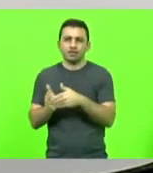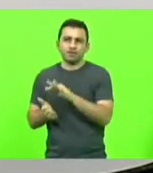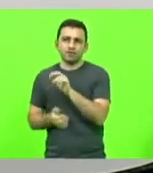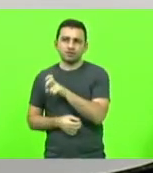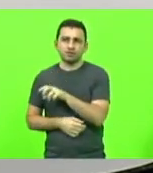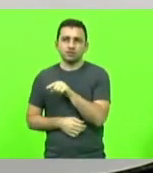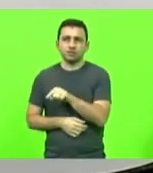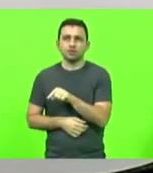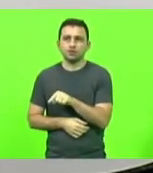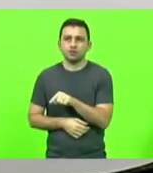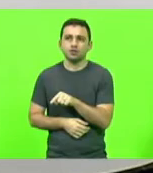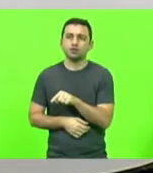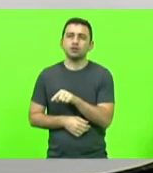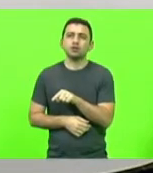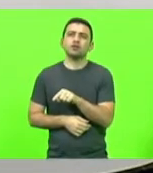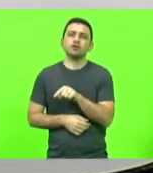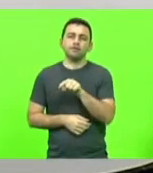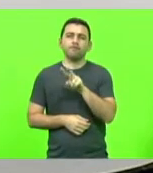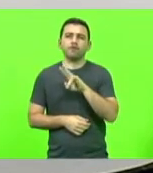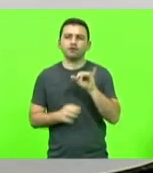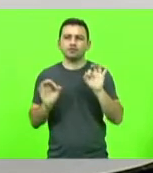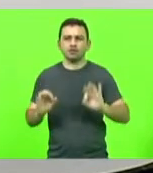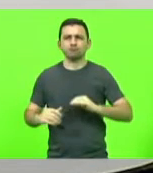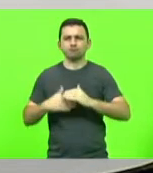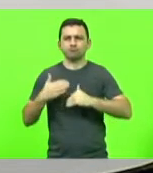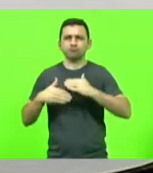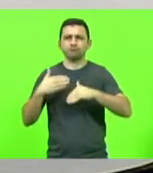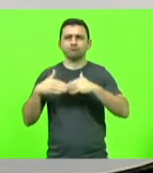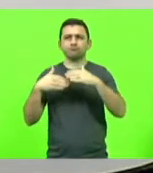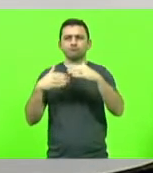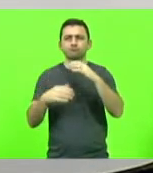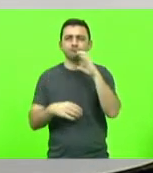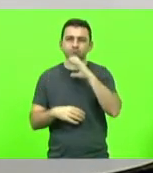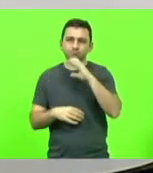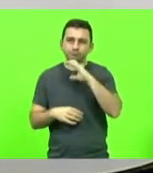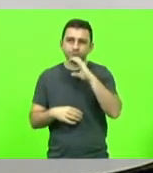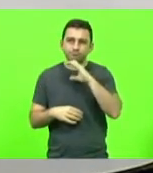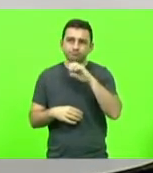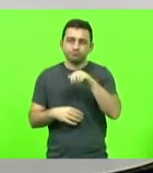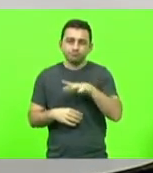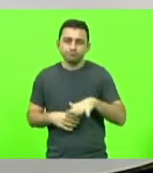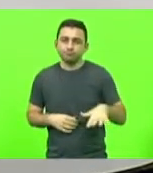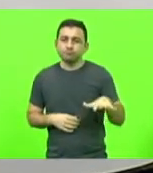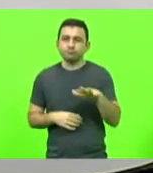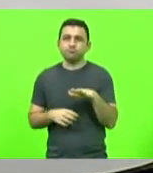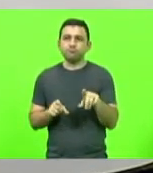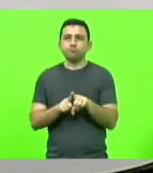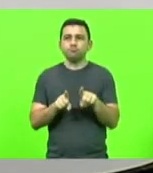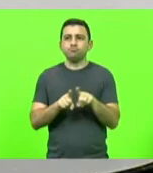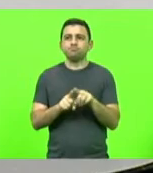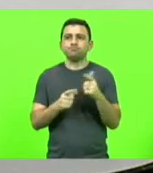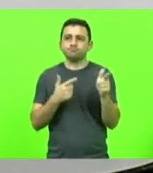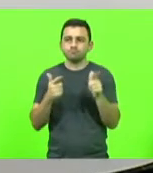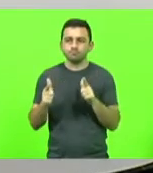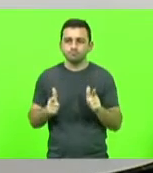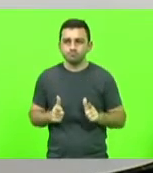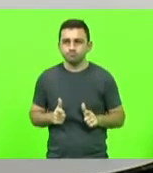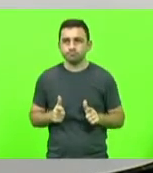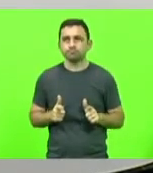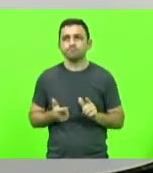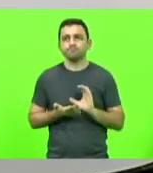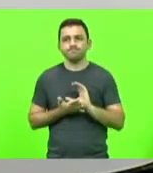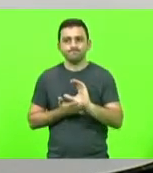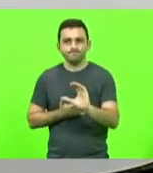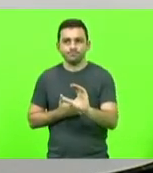com certeza absoluta, vai trazer desenvolvimento e progresso para a região e uma série de outros investimentos que eu não vou aqui todos